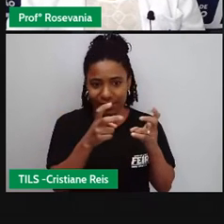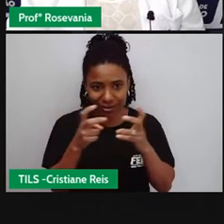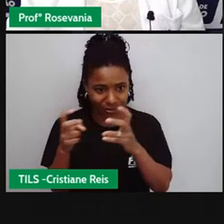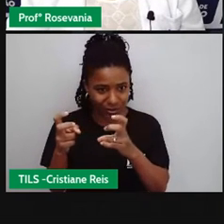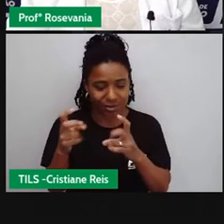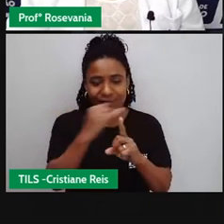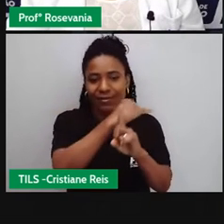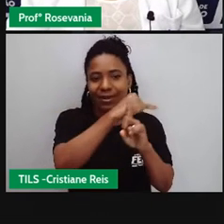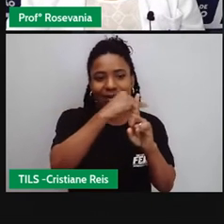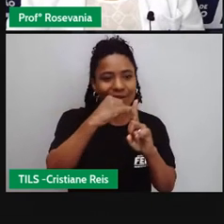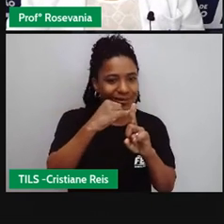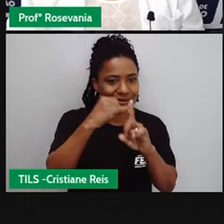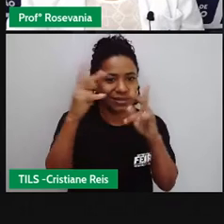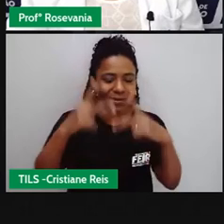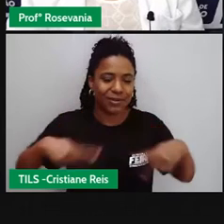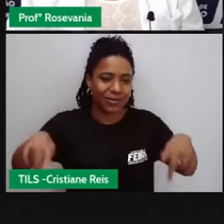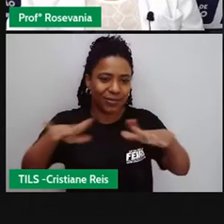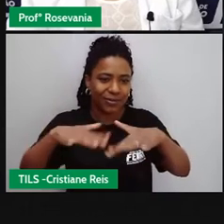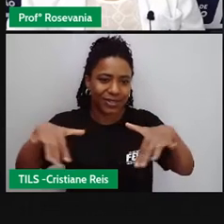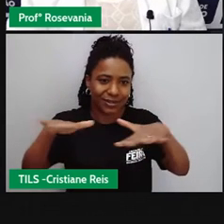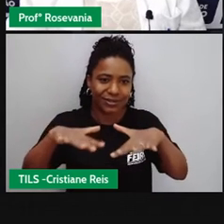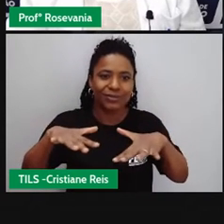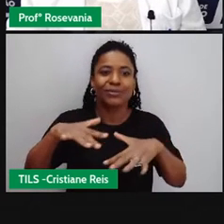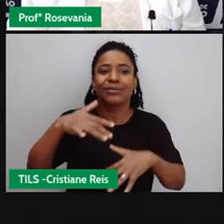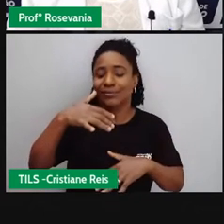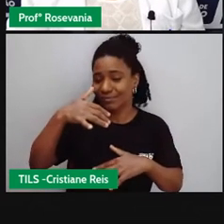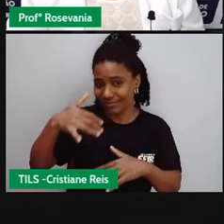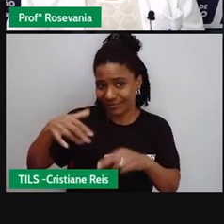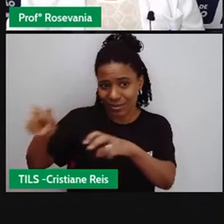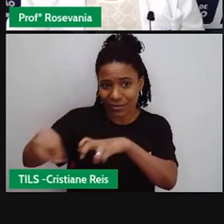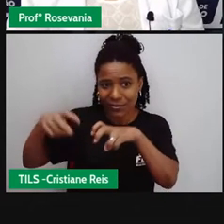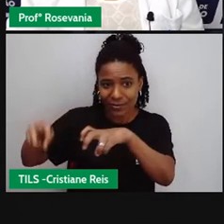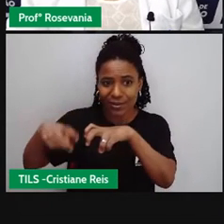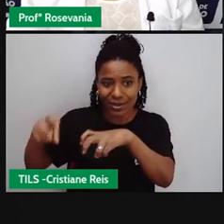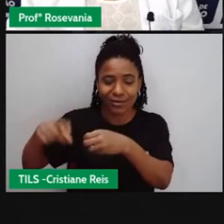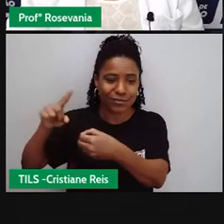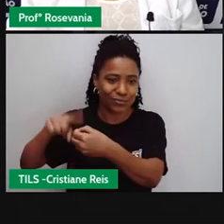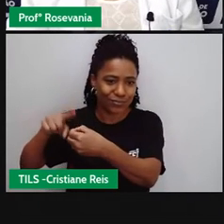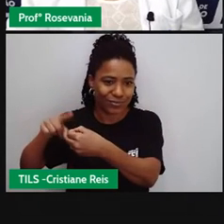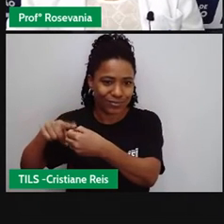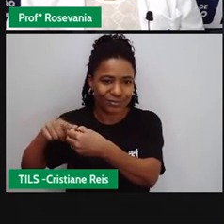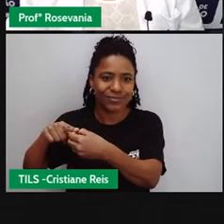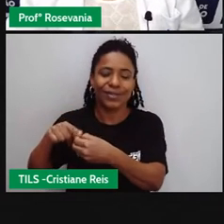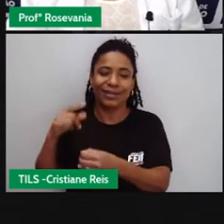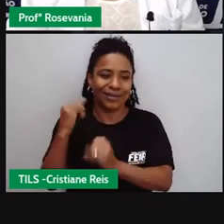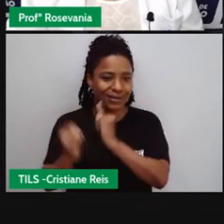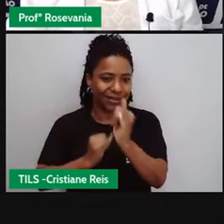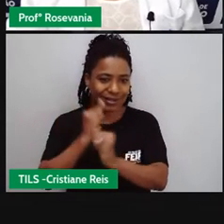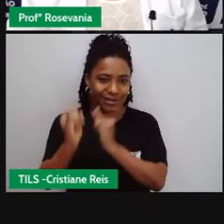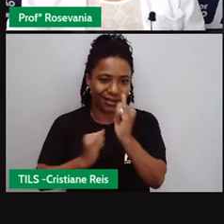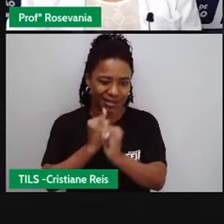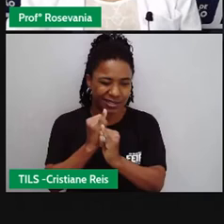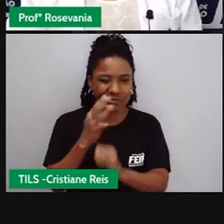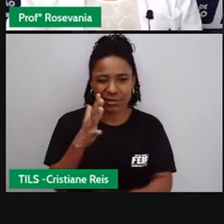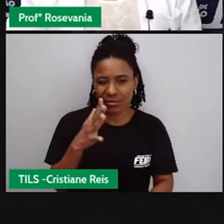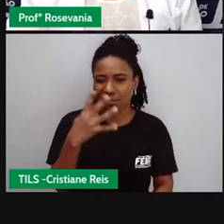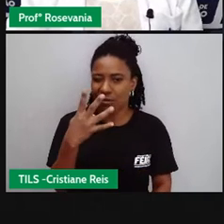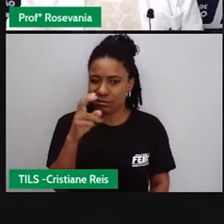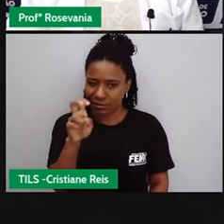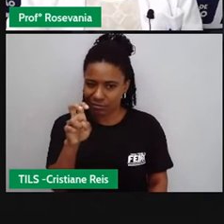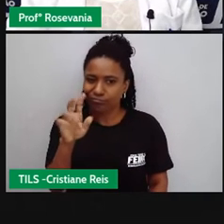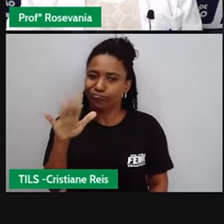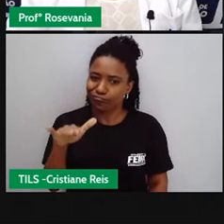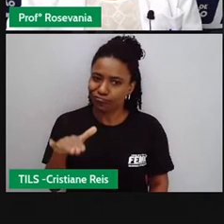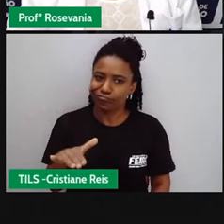a metade da população rural tem acesso à internet, mas ainda fica abaixo, em torno dos 45, mais ou menos aí, né.